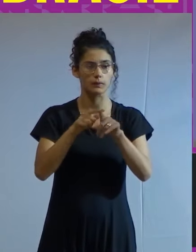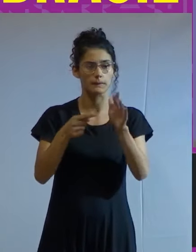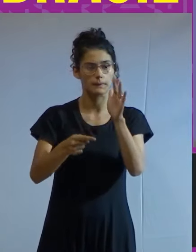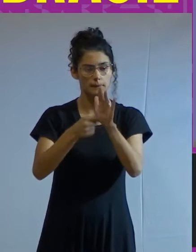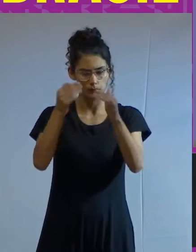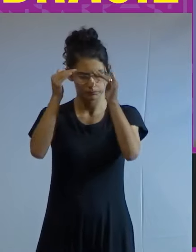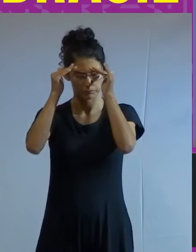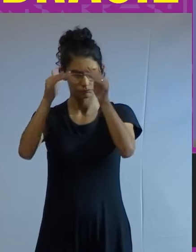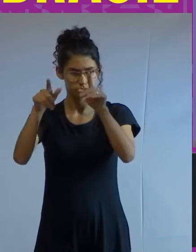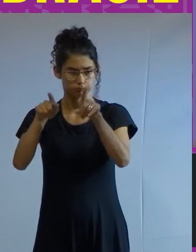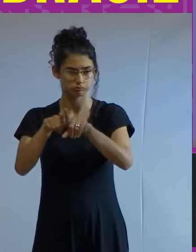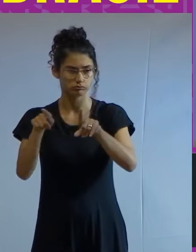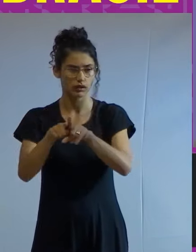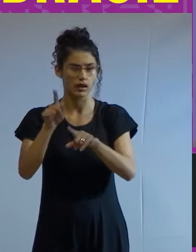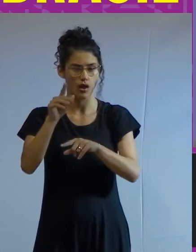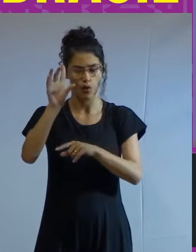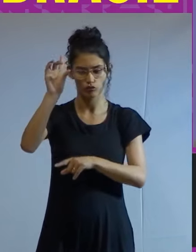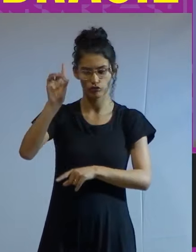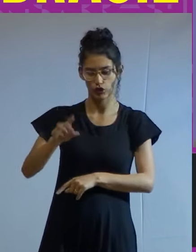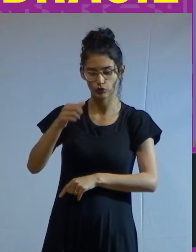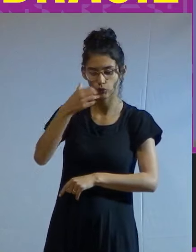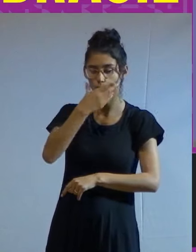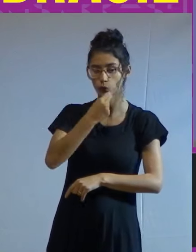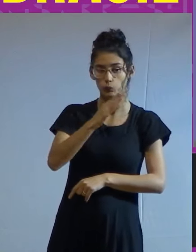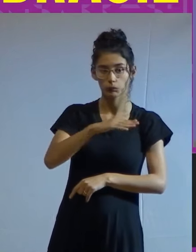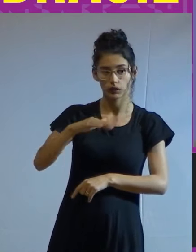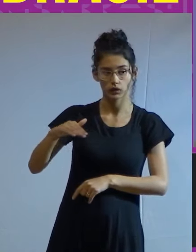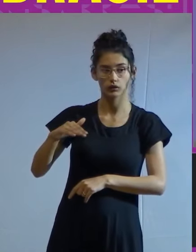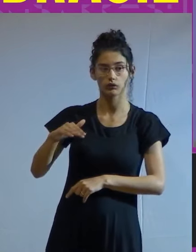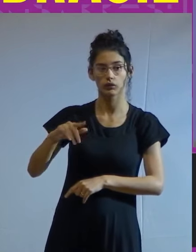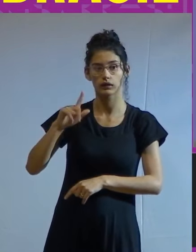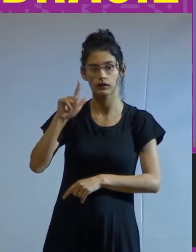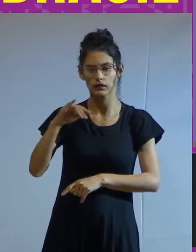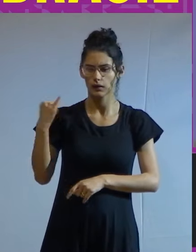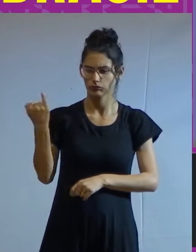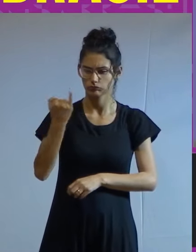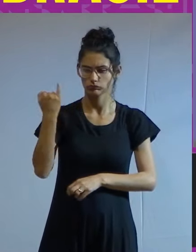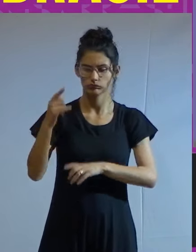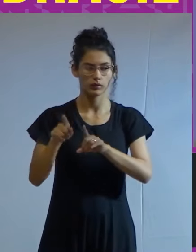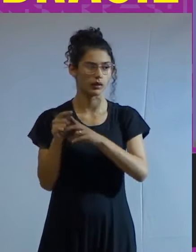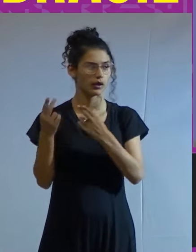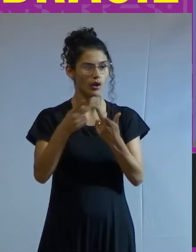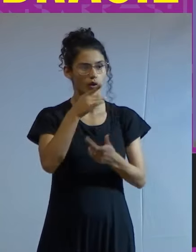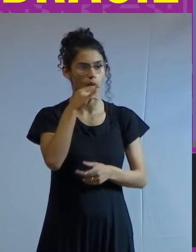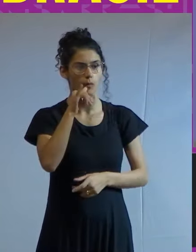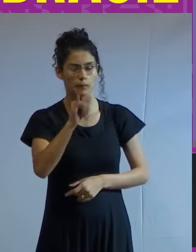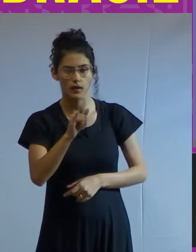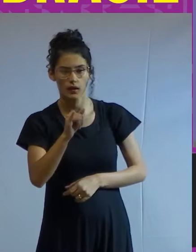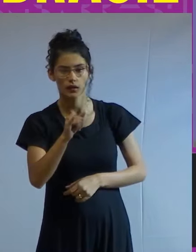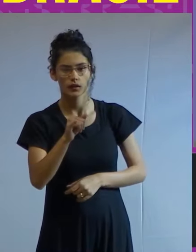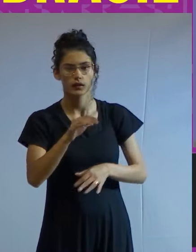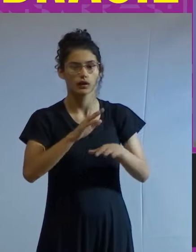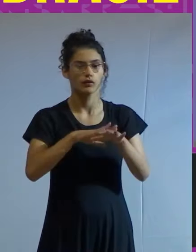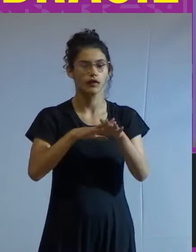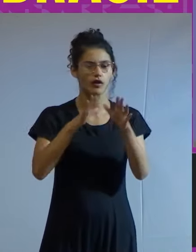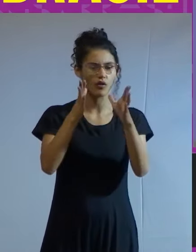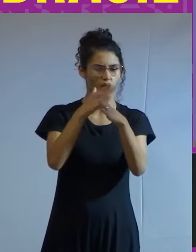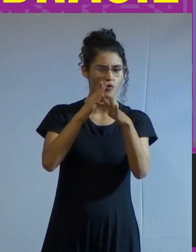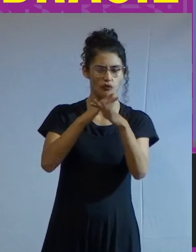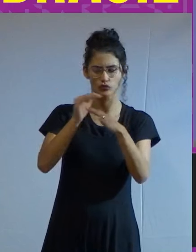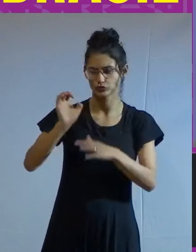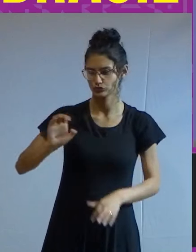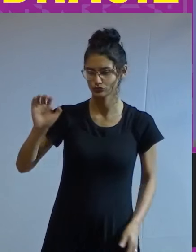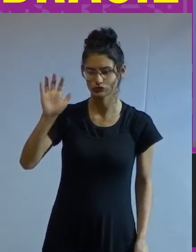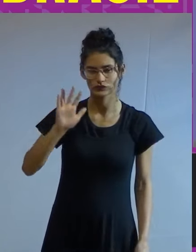obrigatória, é o direito do menino, que é tão sagrado como o do pai, que se confunde com o do